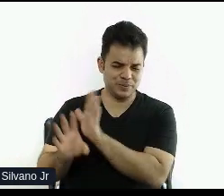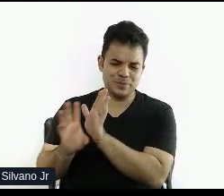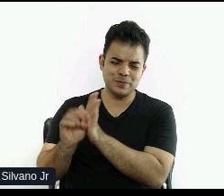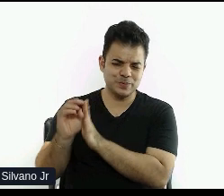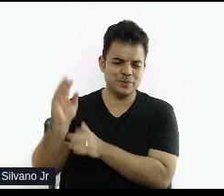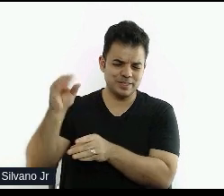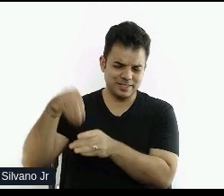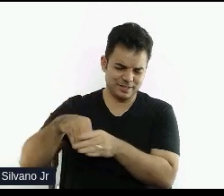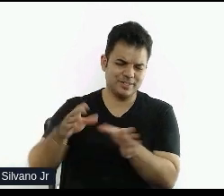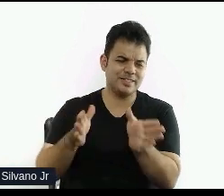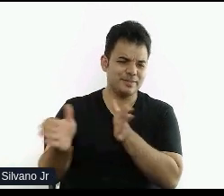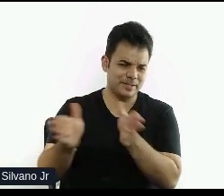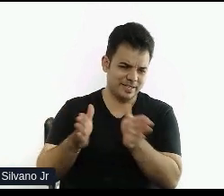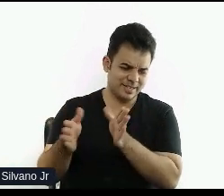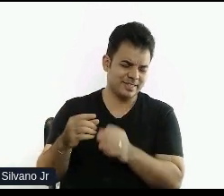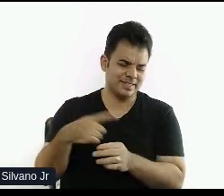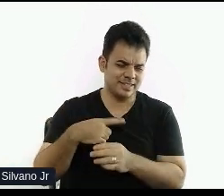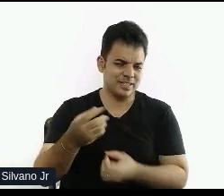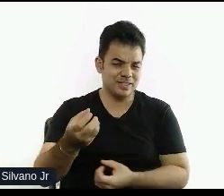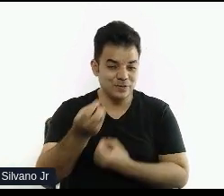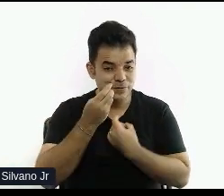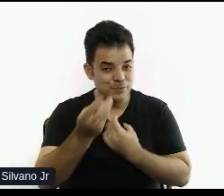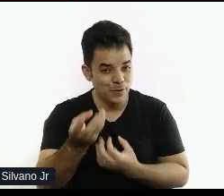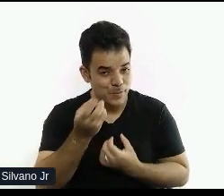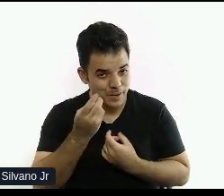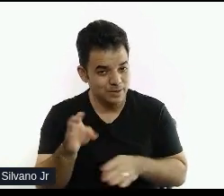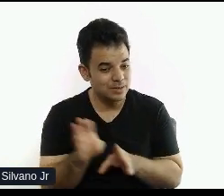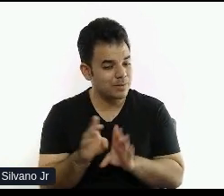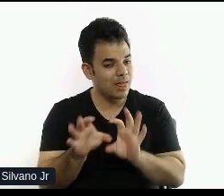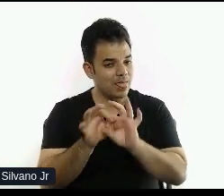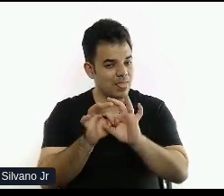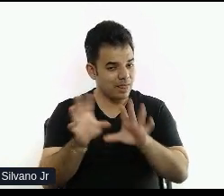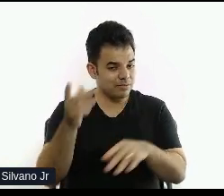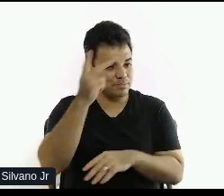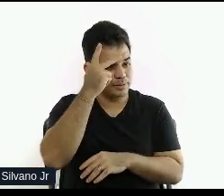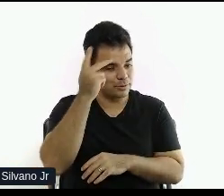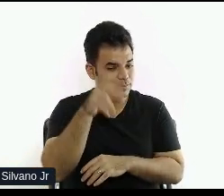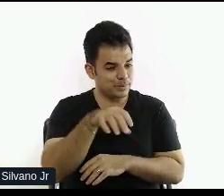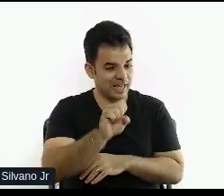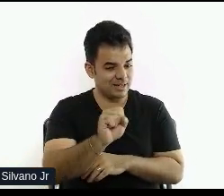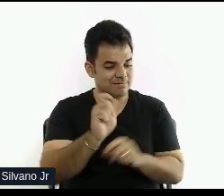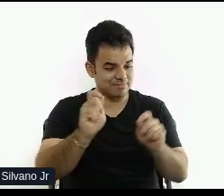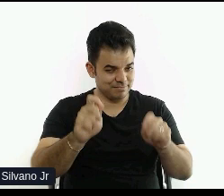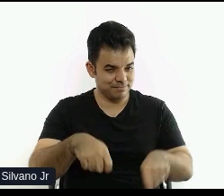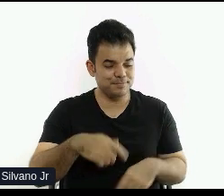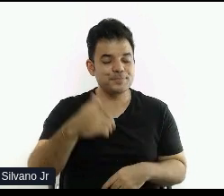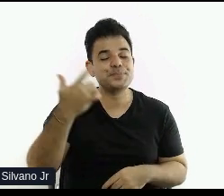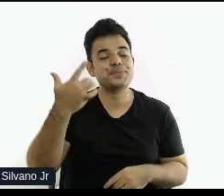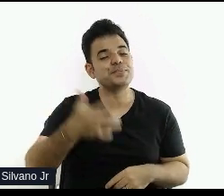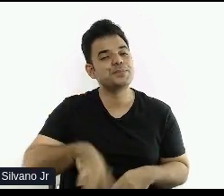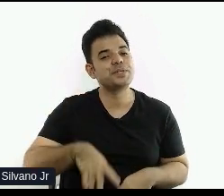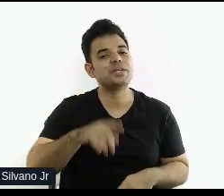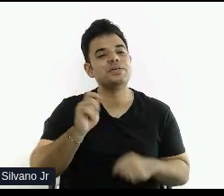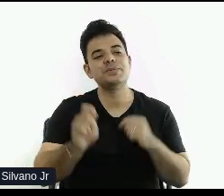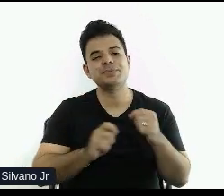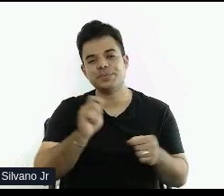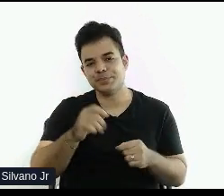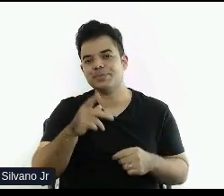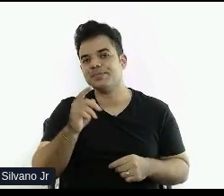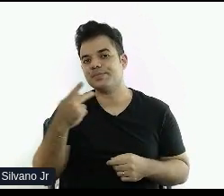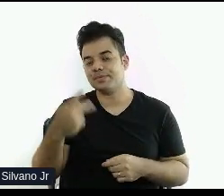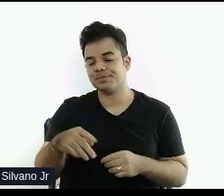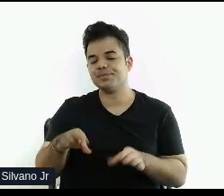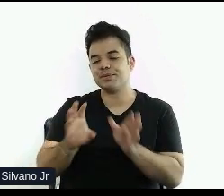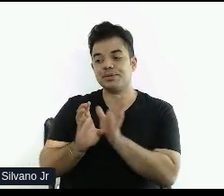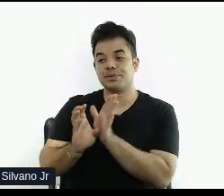precisa trazer informações acessíveis, deixá-las disponíveis para o máximo de pessoas possível. E aí, assim como o